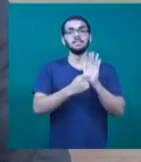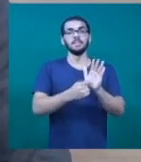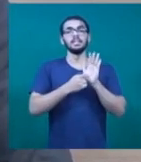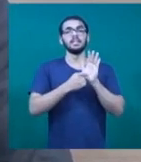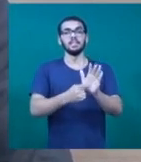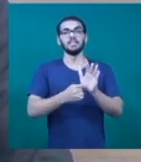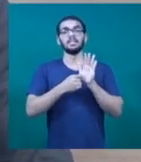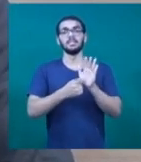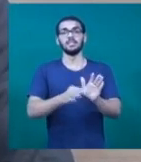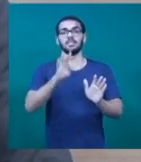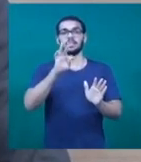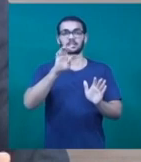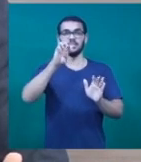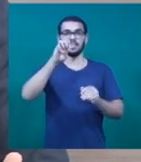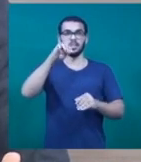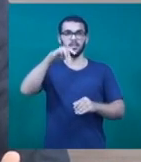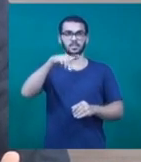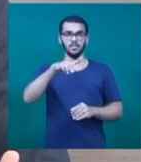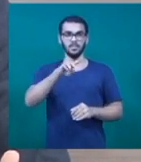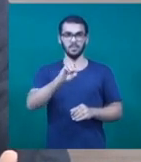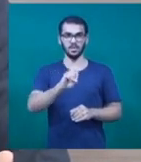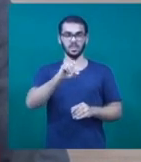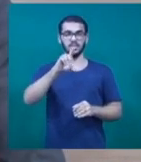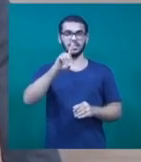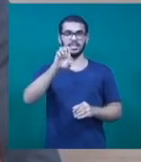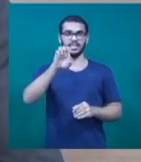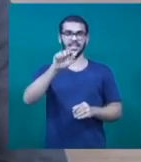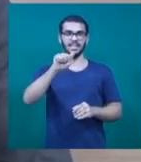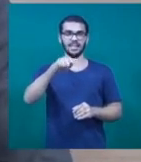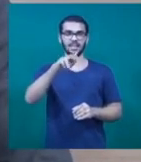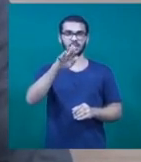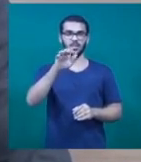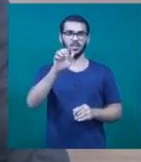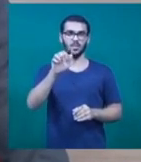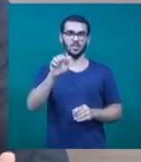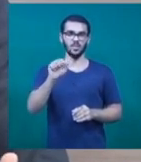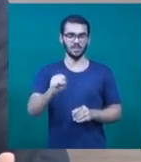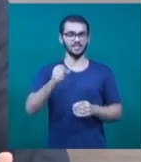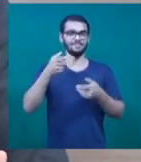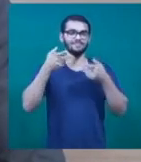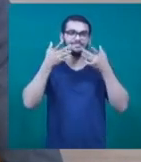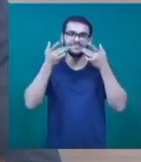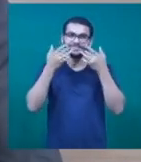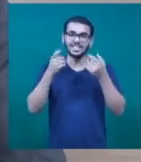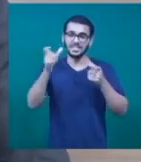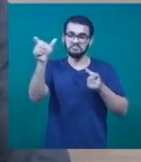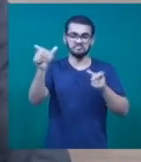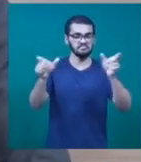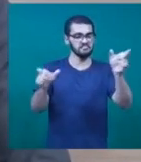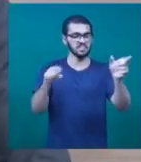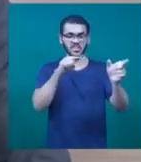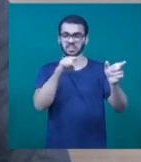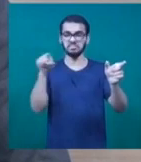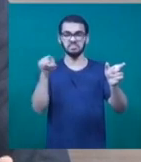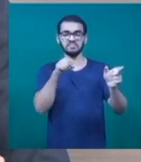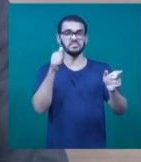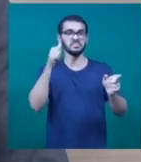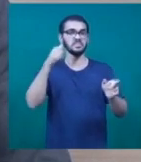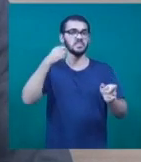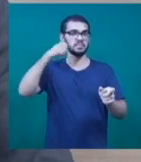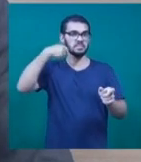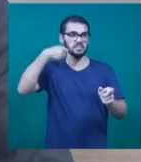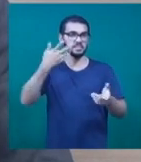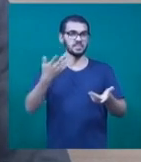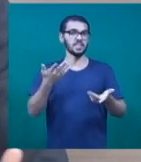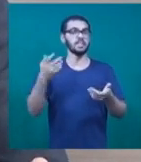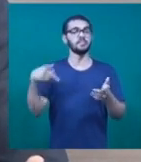do espetáculo Tempo de Águas, do Grupo Ontapé de Teatro. No elenco estão apenas duas atrizes, também fundadoras do grupo de artistas da